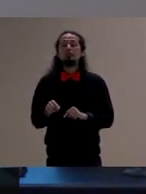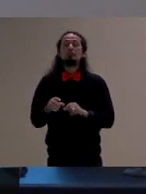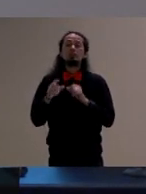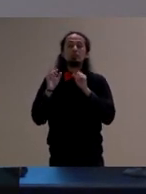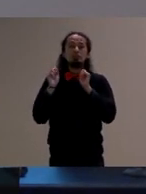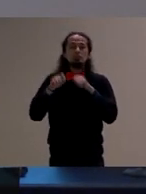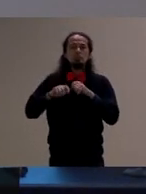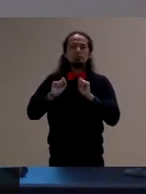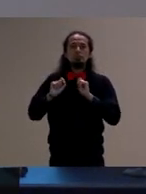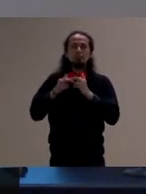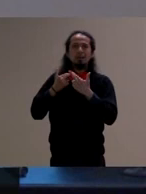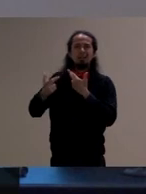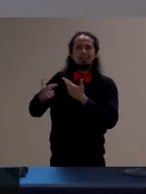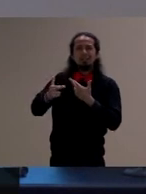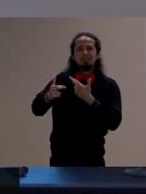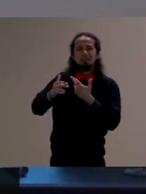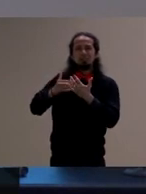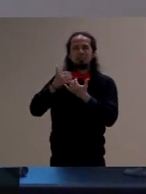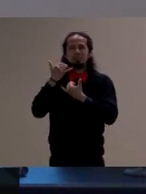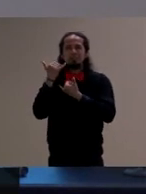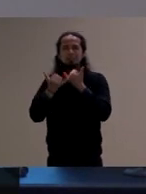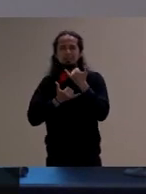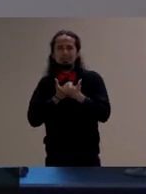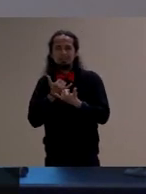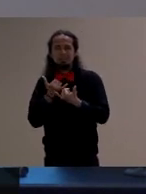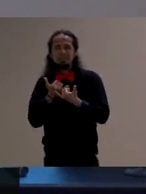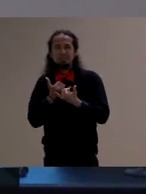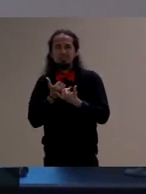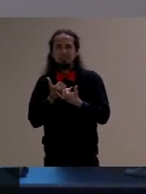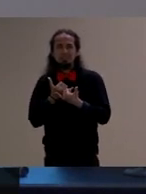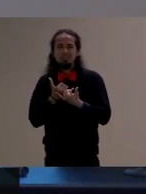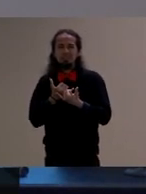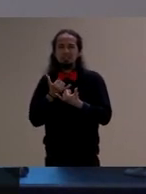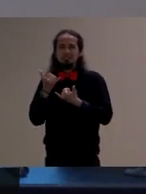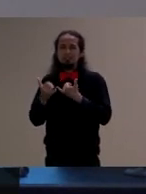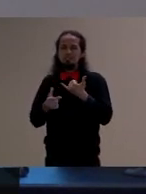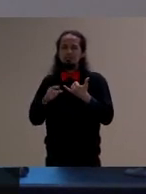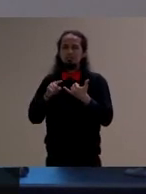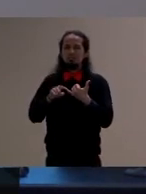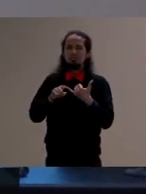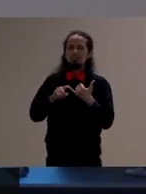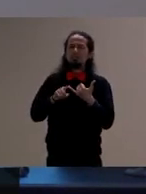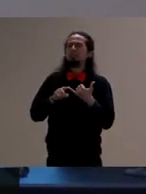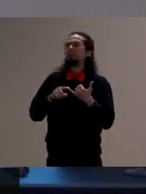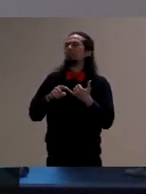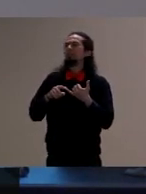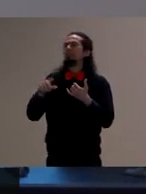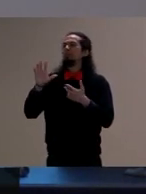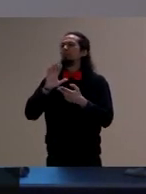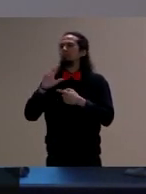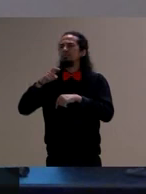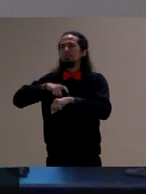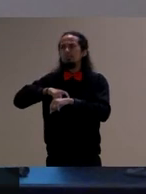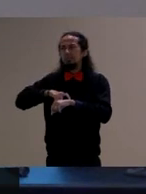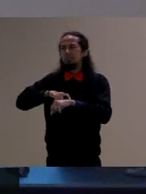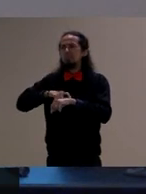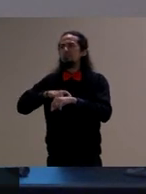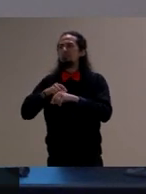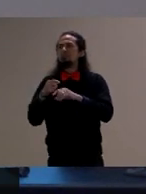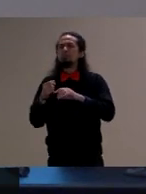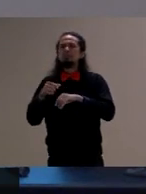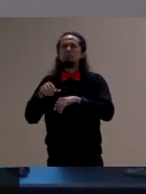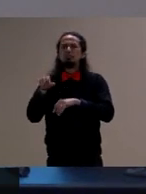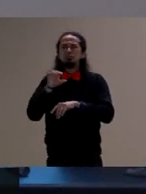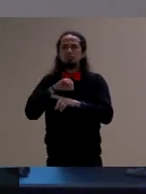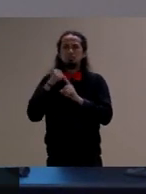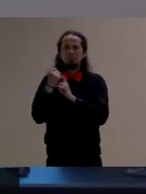esses brinquedos que são expressão da cultura de um tempo de uma classe social de relações de